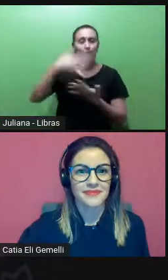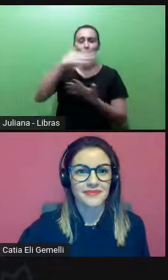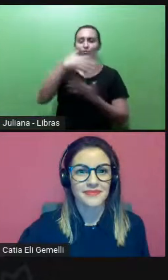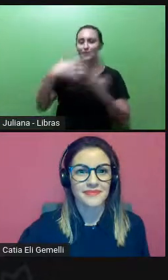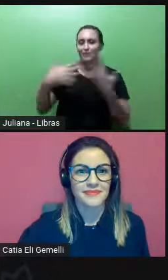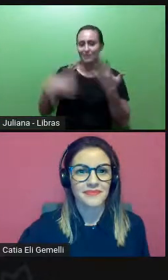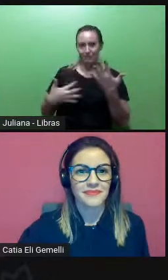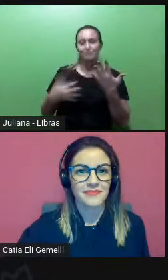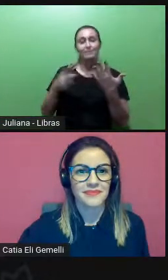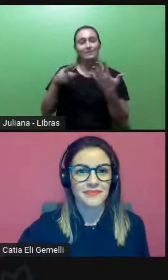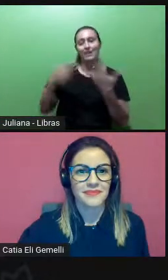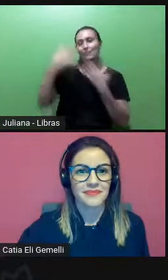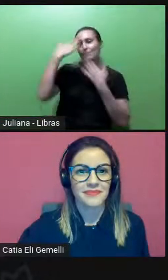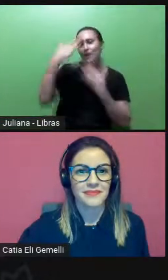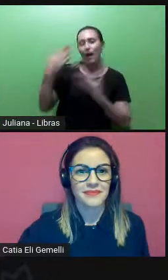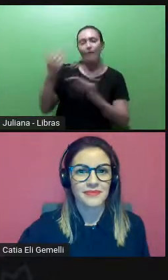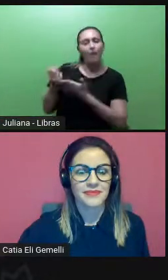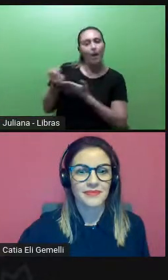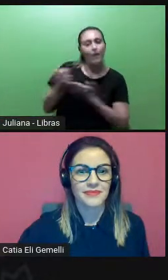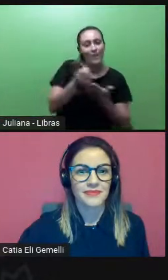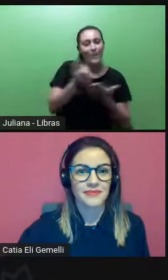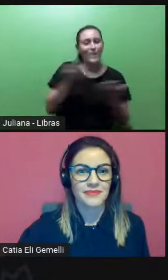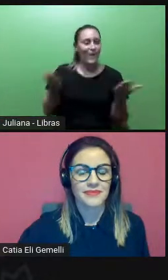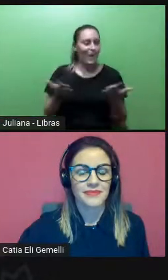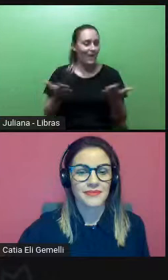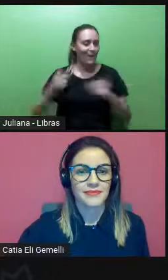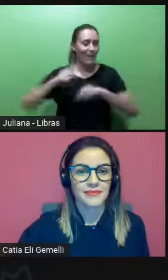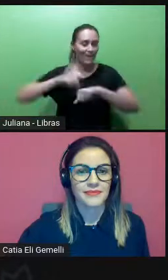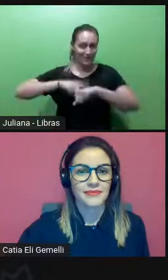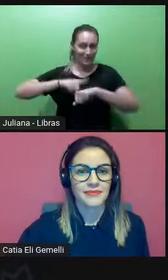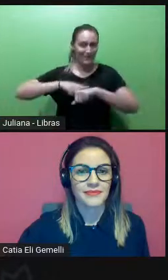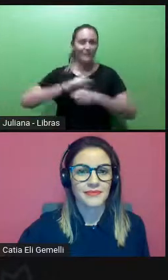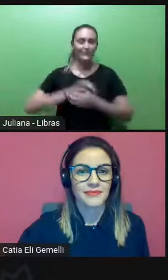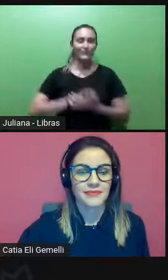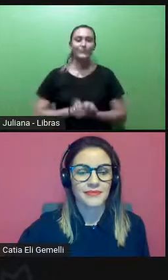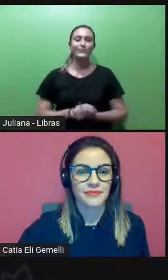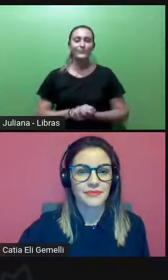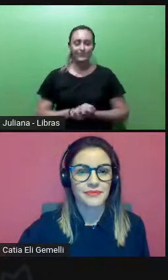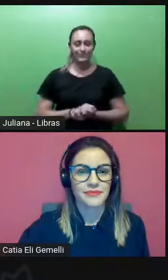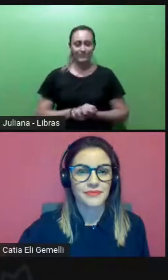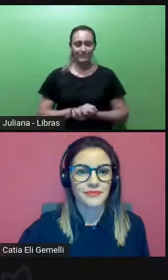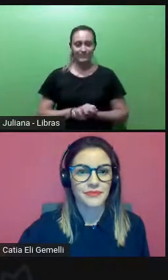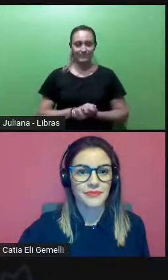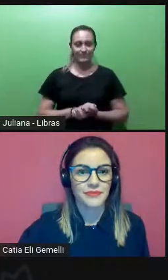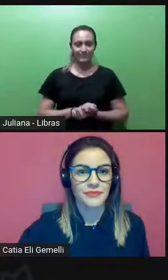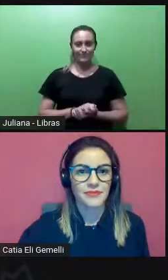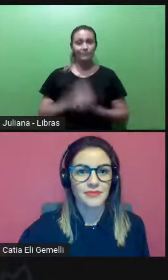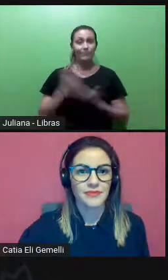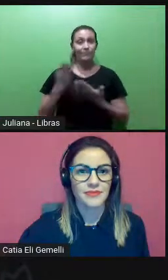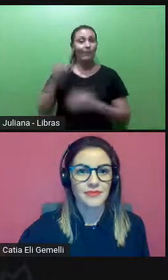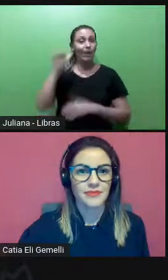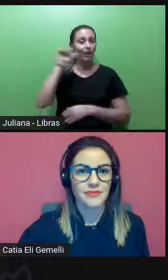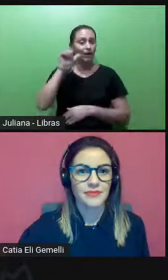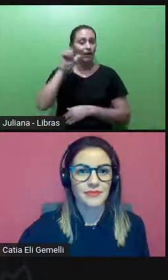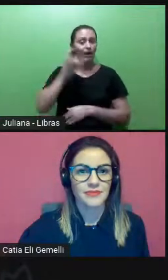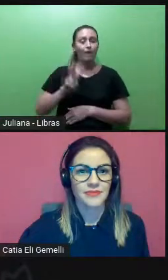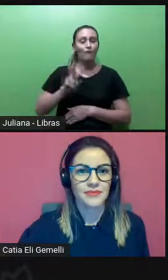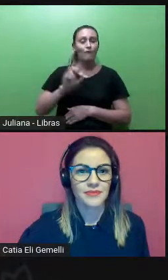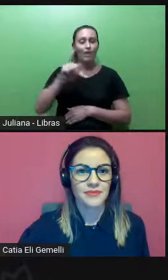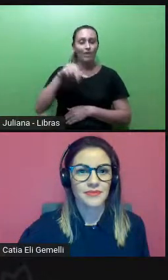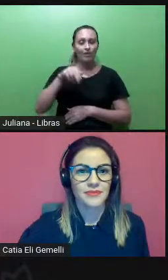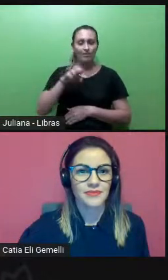auxílio de vocês nesse momento. E a Vanessa, coordenadora do projeto.